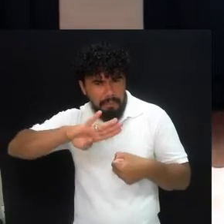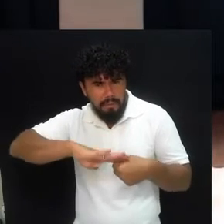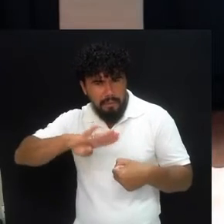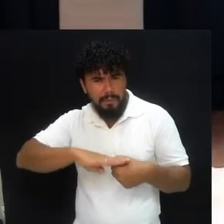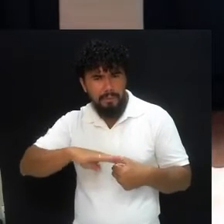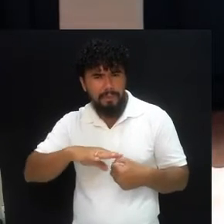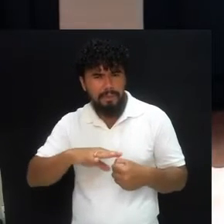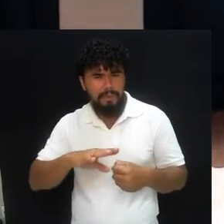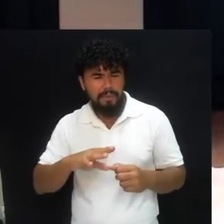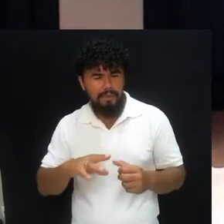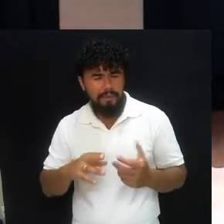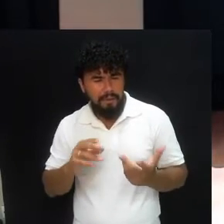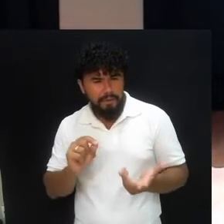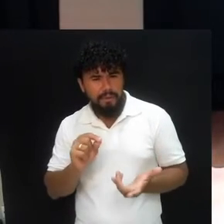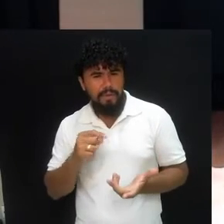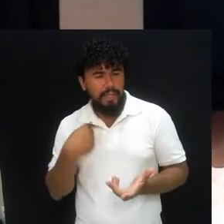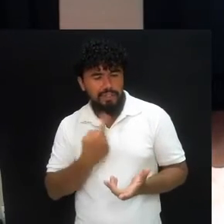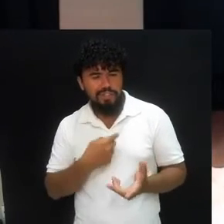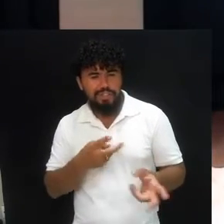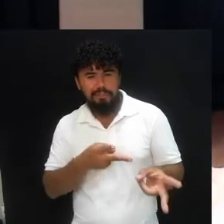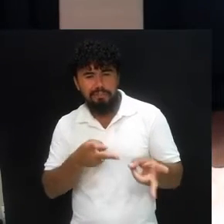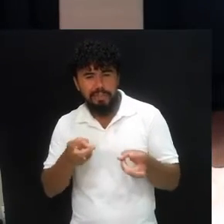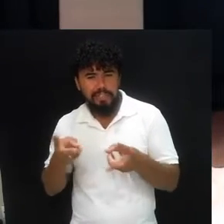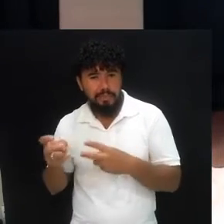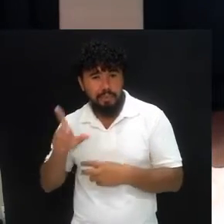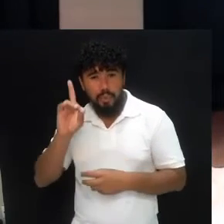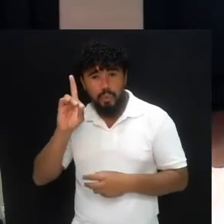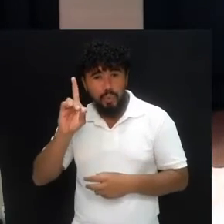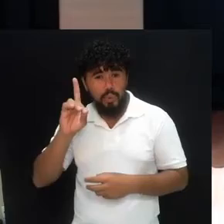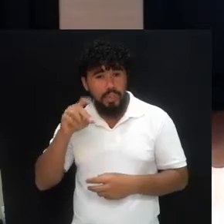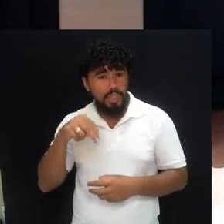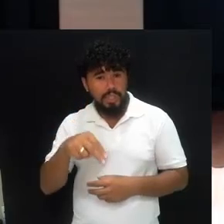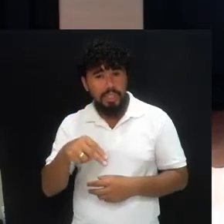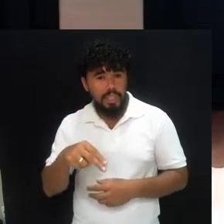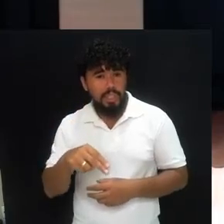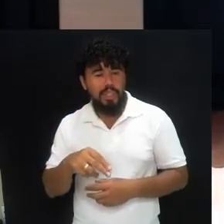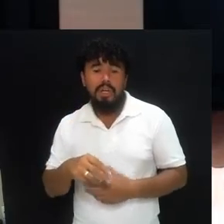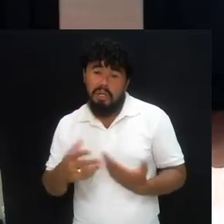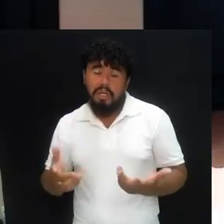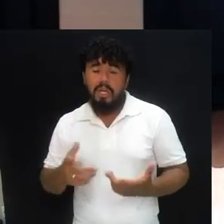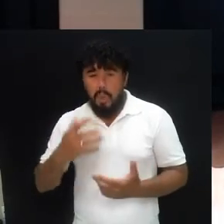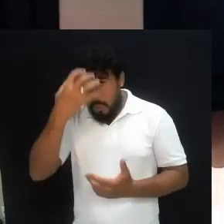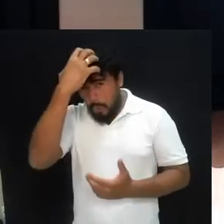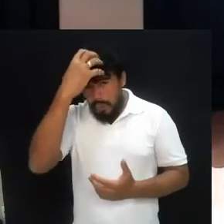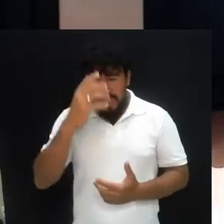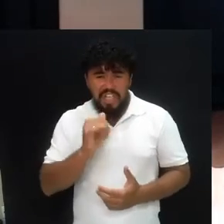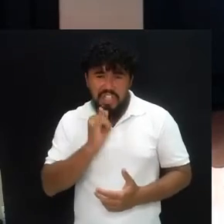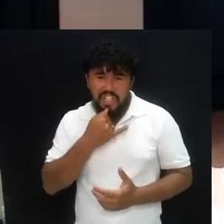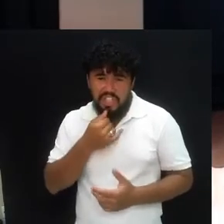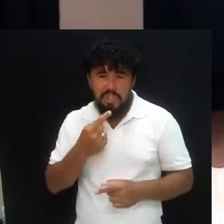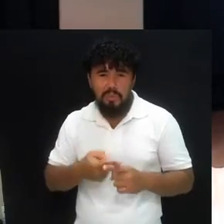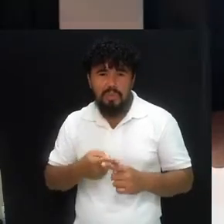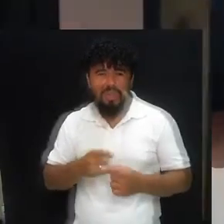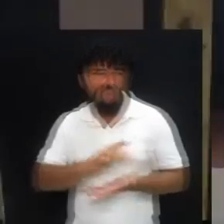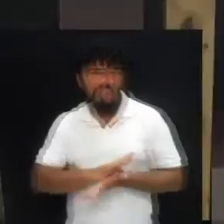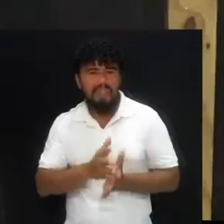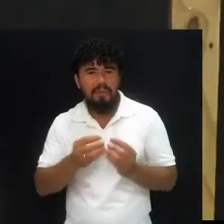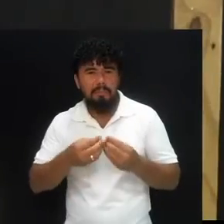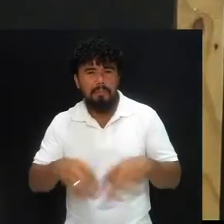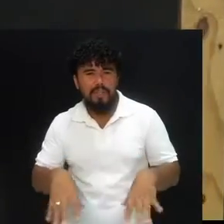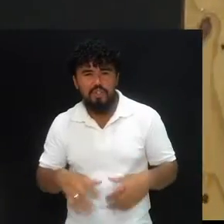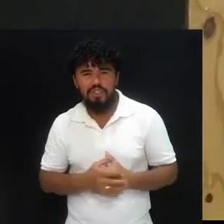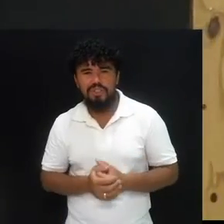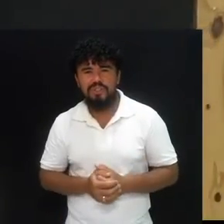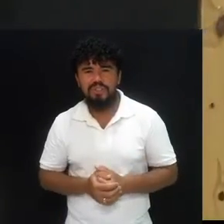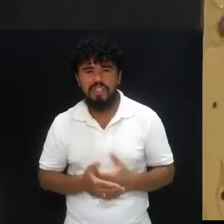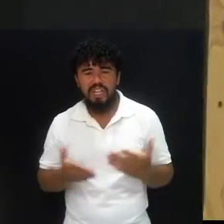Babilônia. E sabe o a gente percebe? É que o rei estava triste, porque percebeu que tinham feito algo em relação a ele. E o